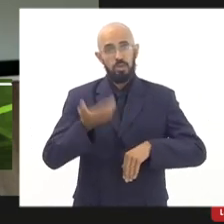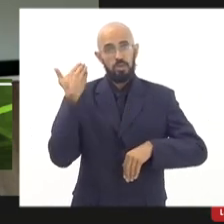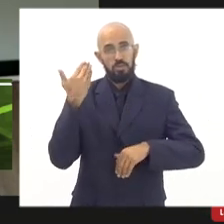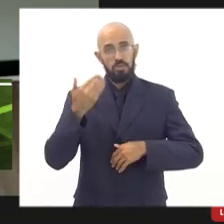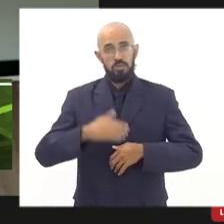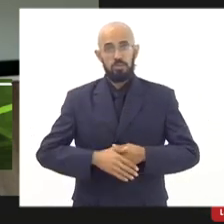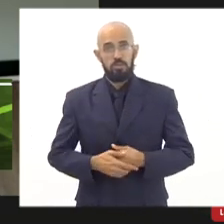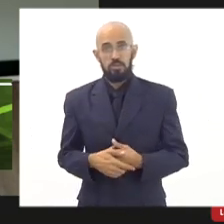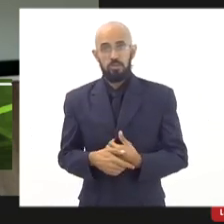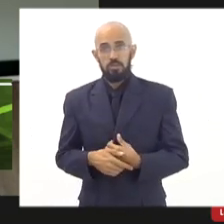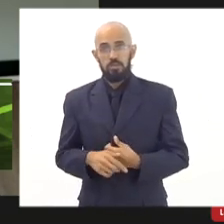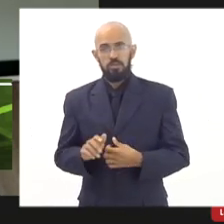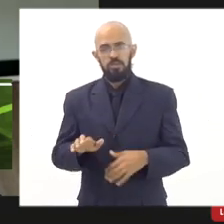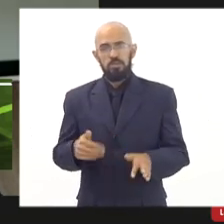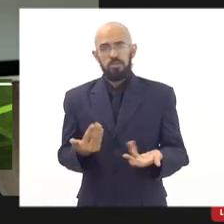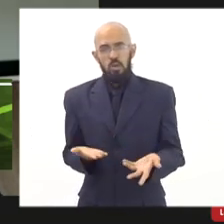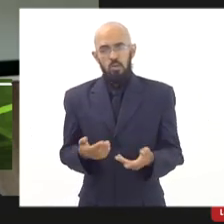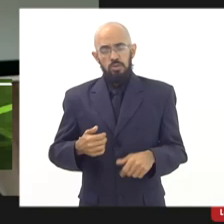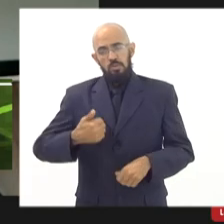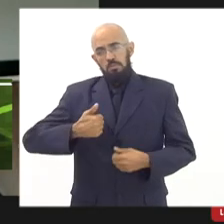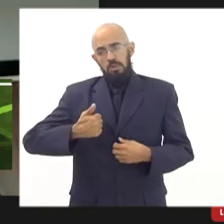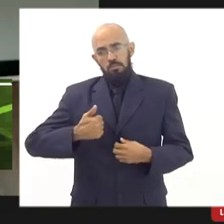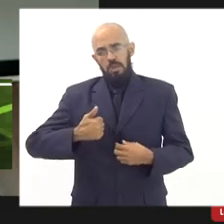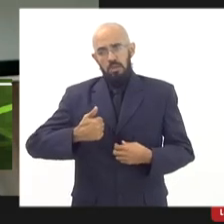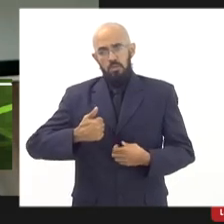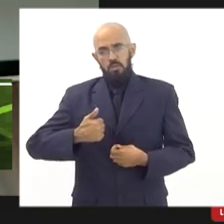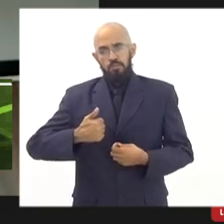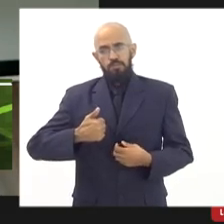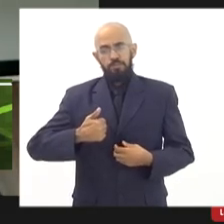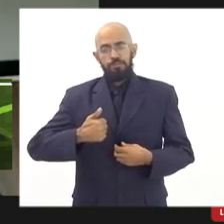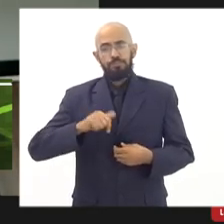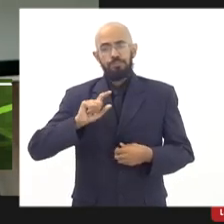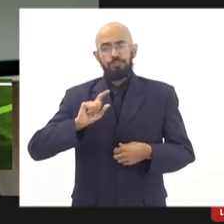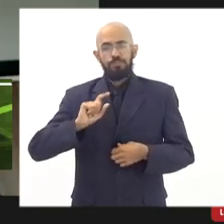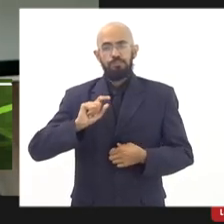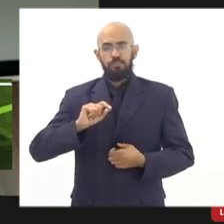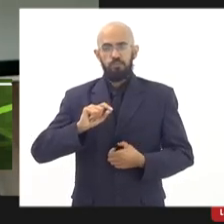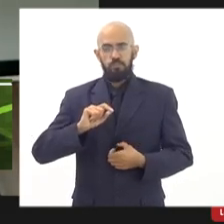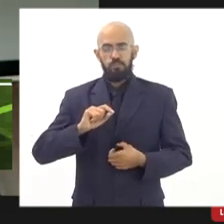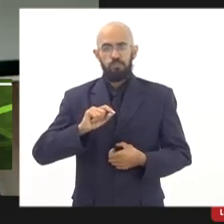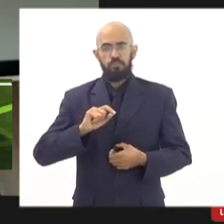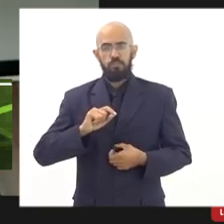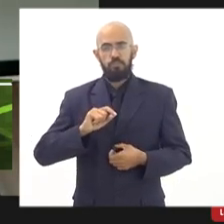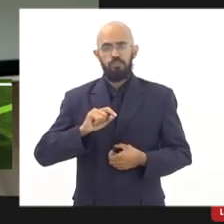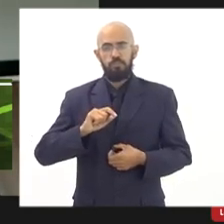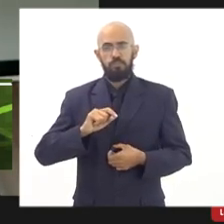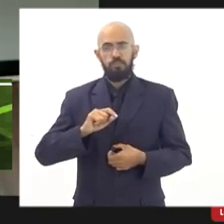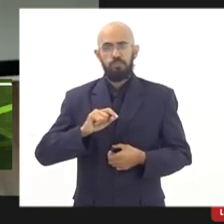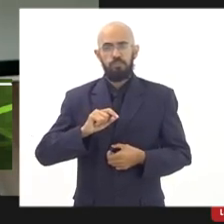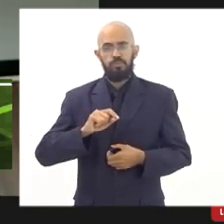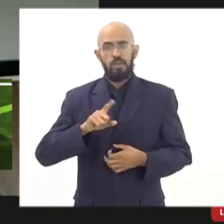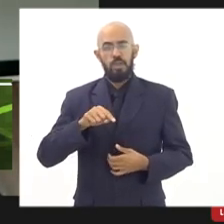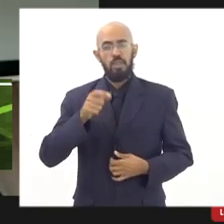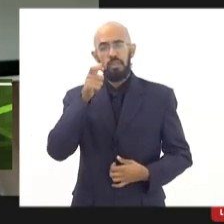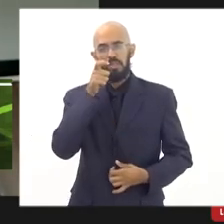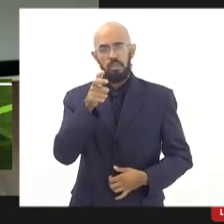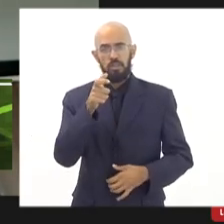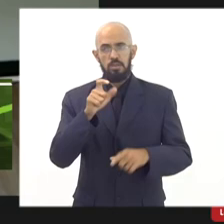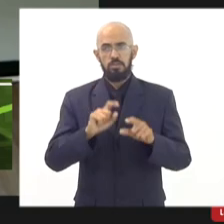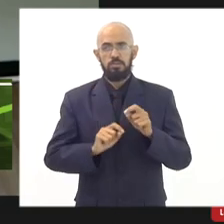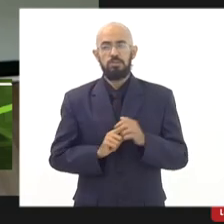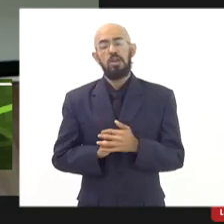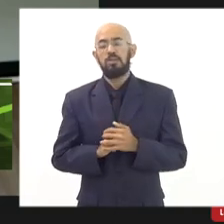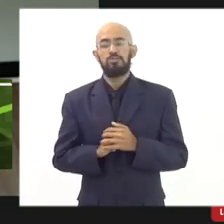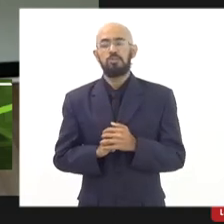Então, o primeiro passo que eu acho a considerar interessante é